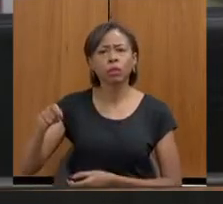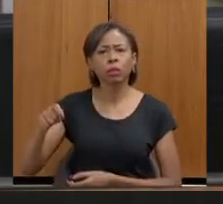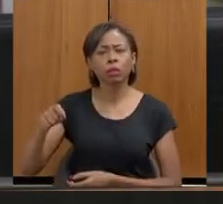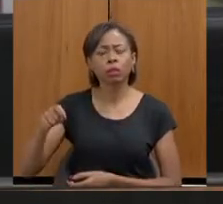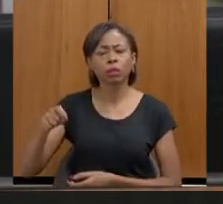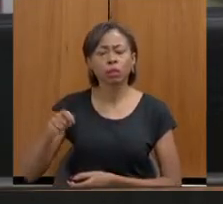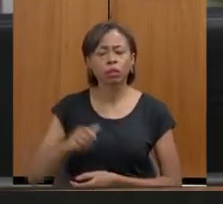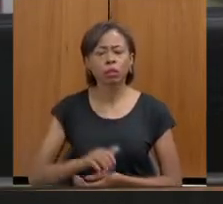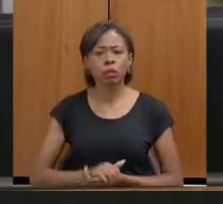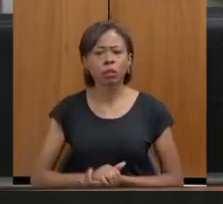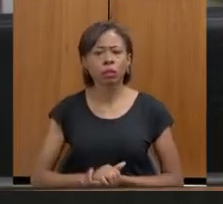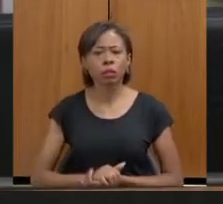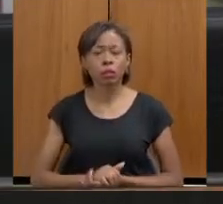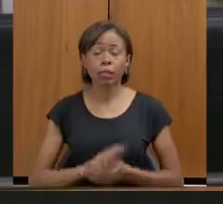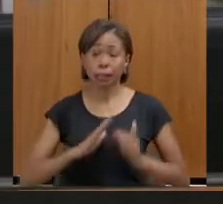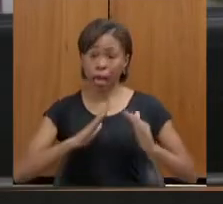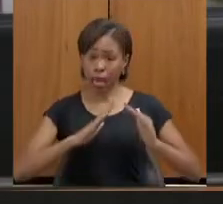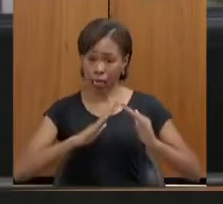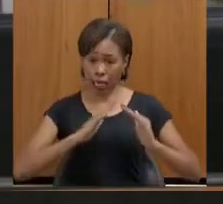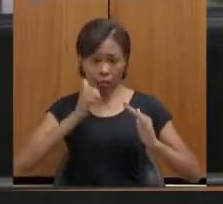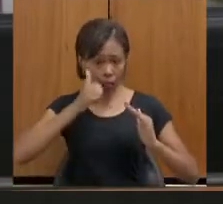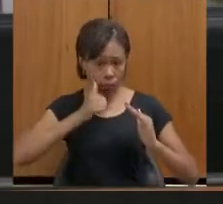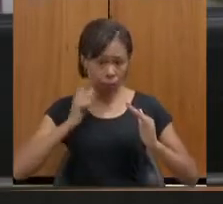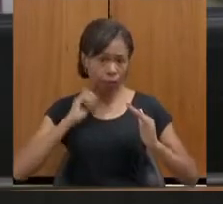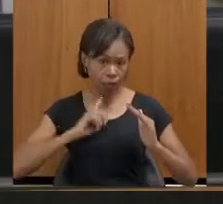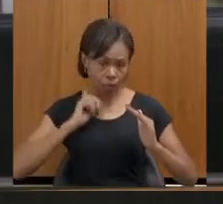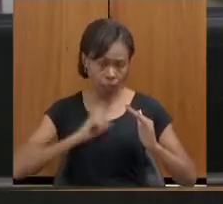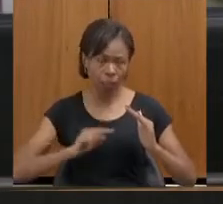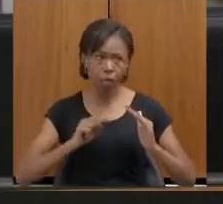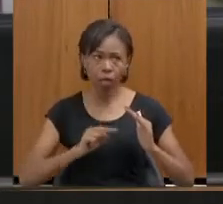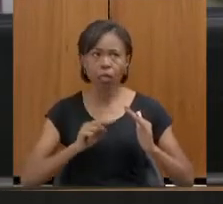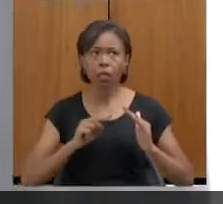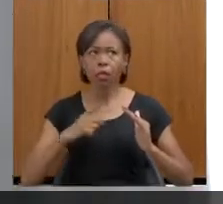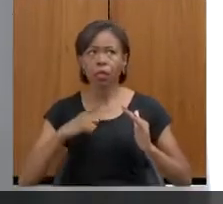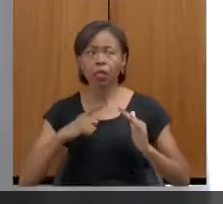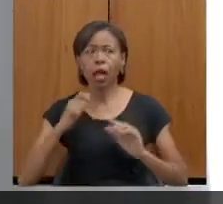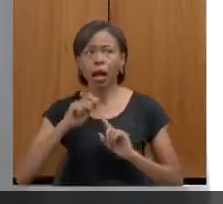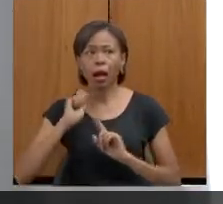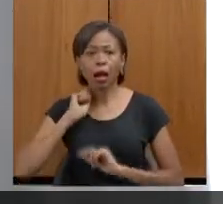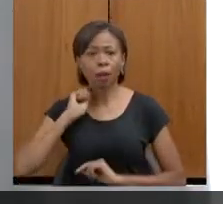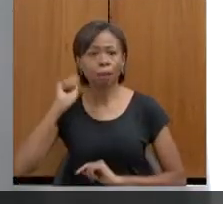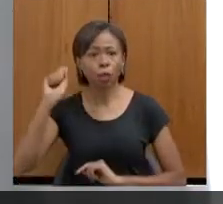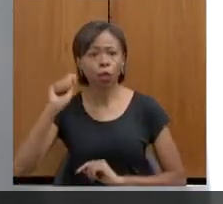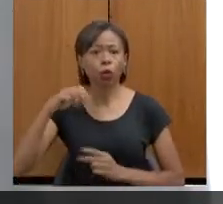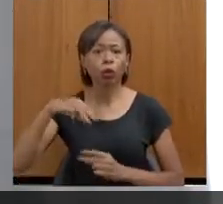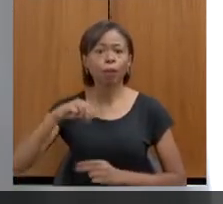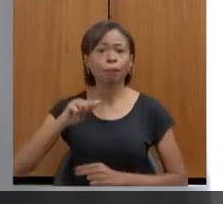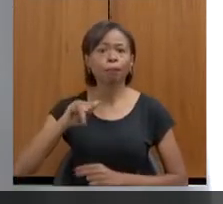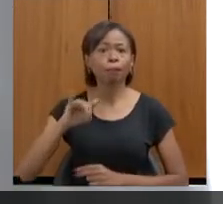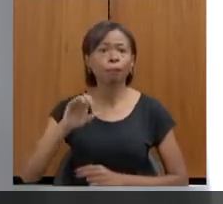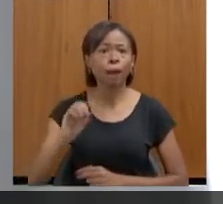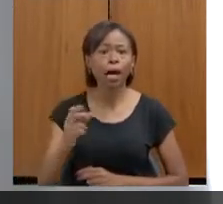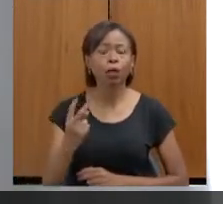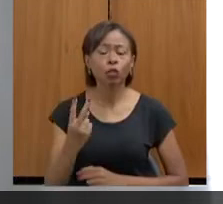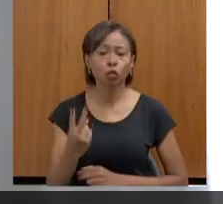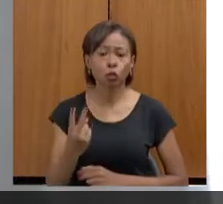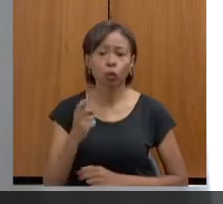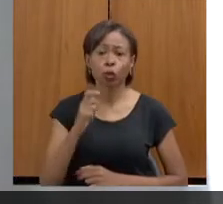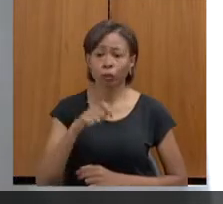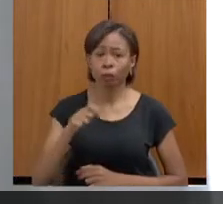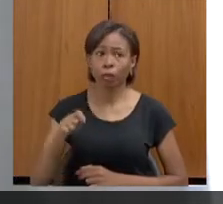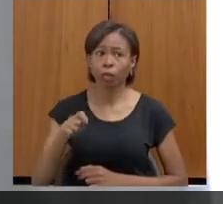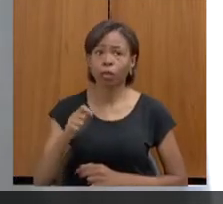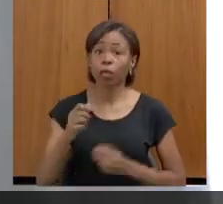Então, com relação à Casa da Mulher Mineira, eu tenho os números do mês de abril e do mês de maio. A casa foi inaugurada no final do mês de